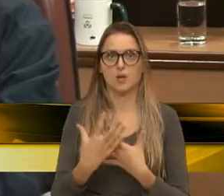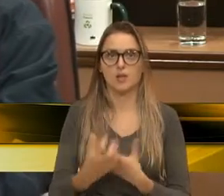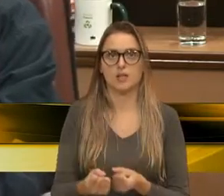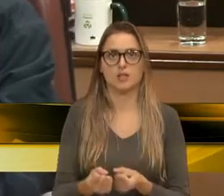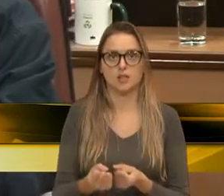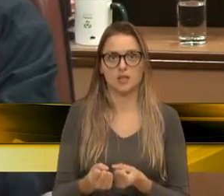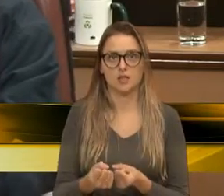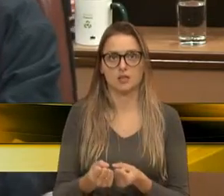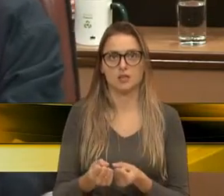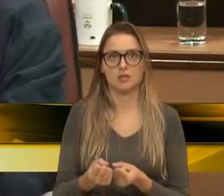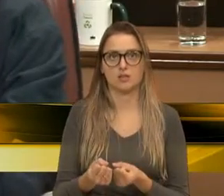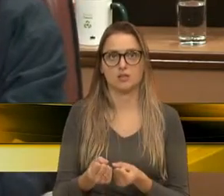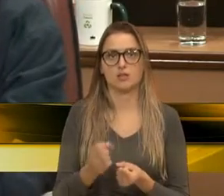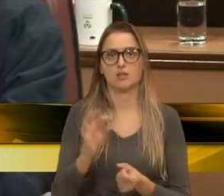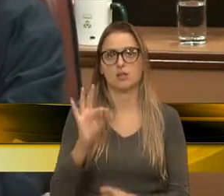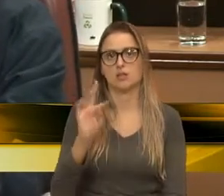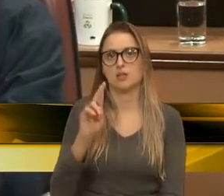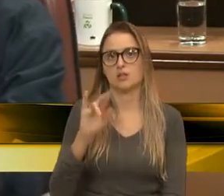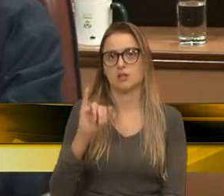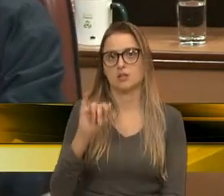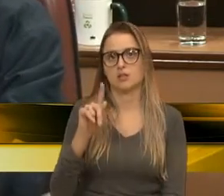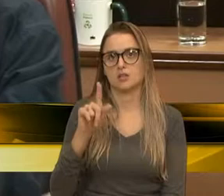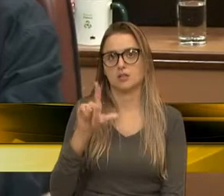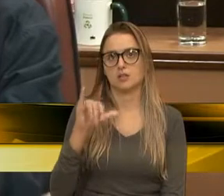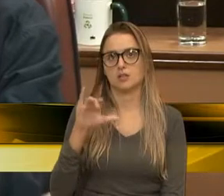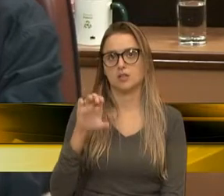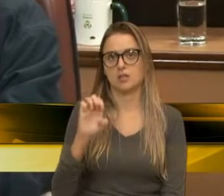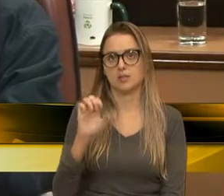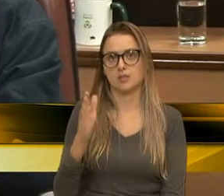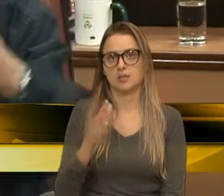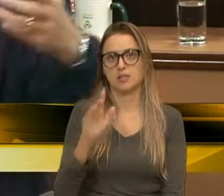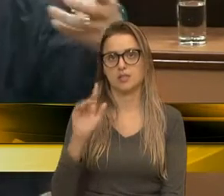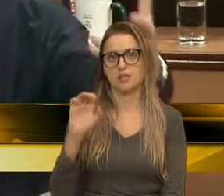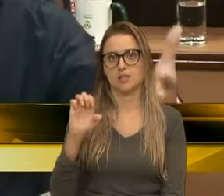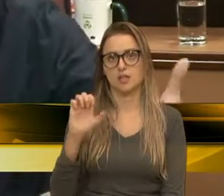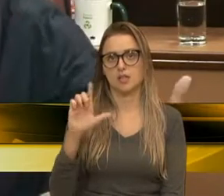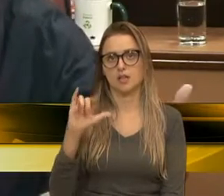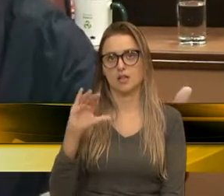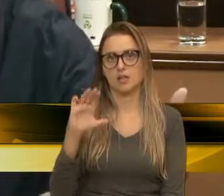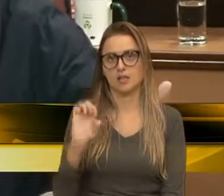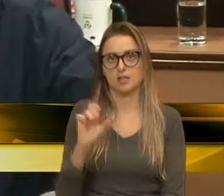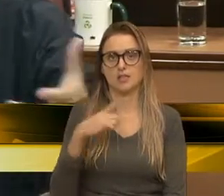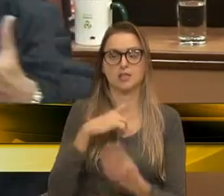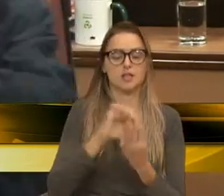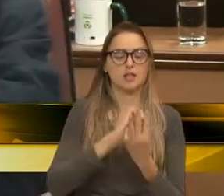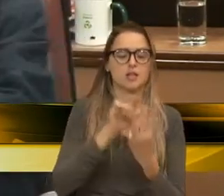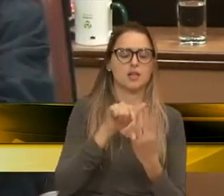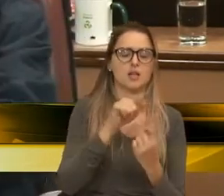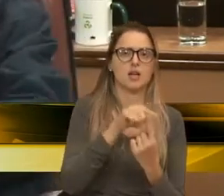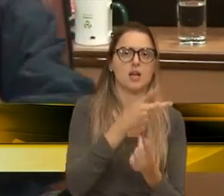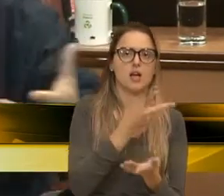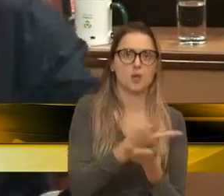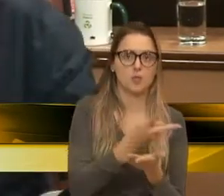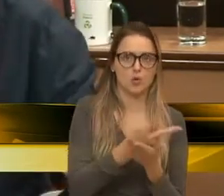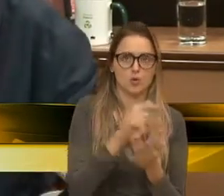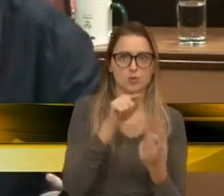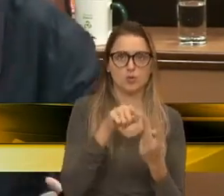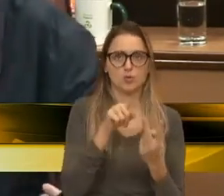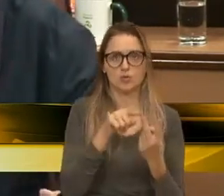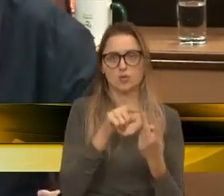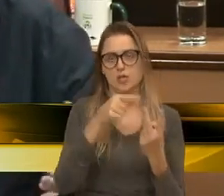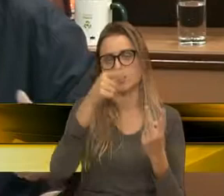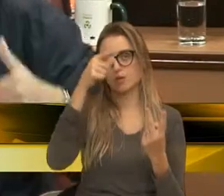Tríplice Hélice, ou seja, essa interação que deve existir entre o setor produtivo, a academia e o poder